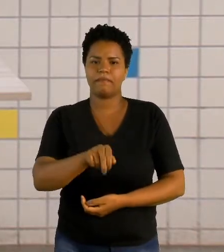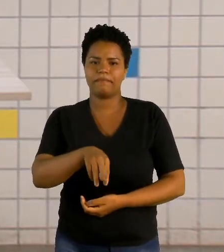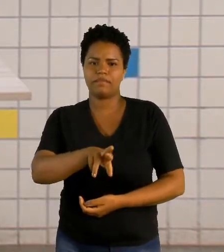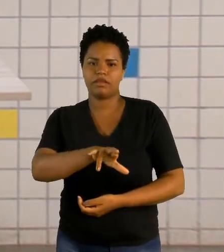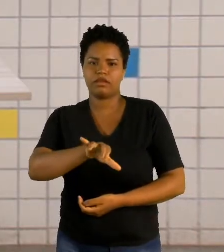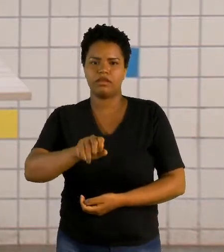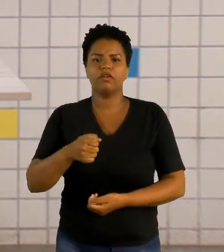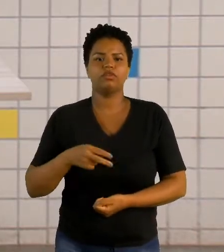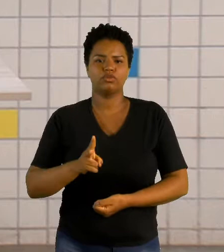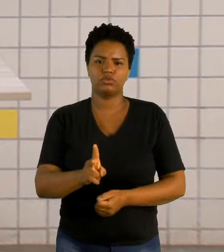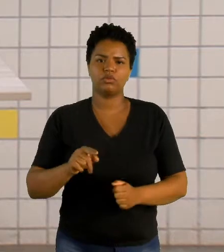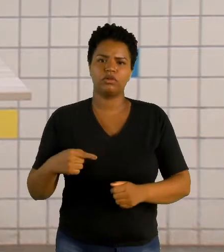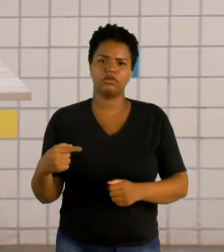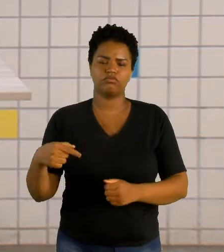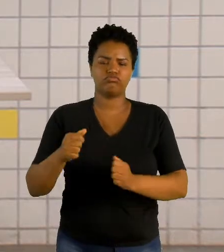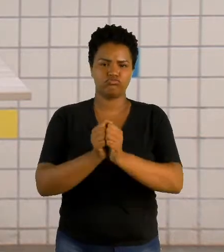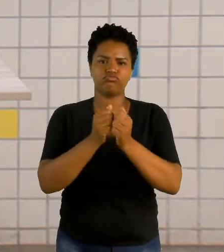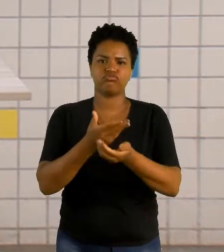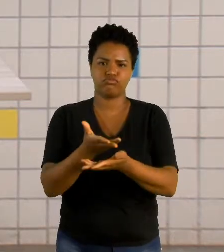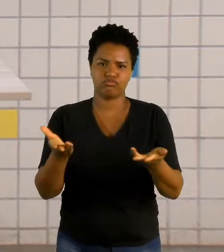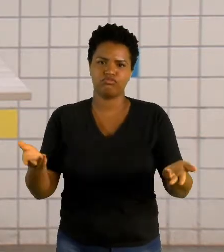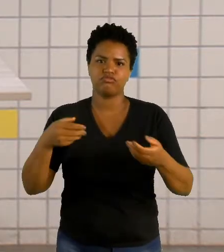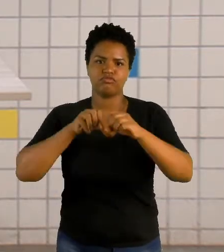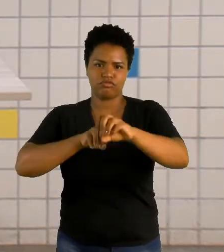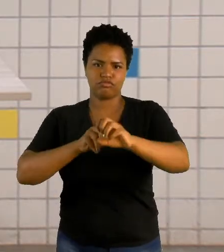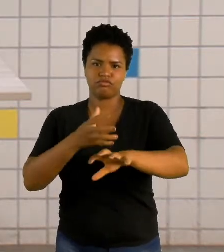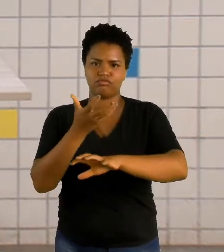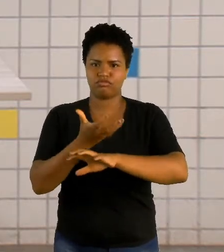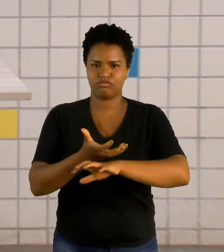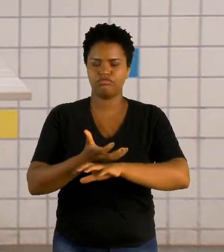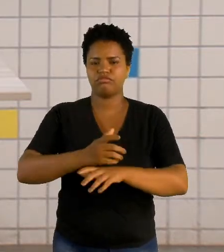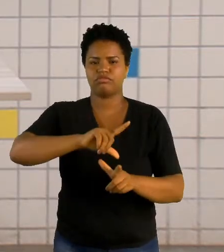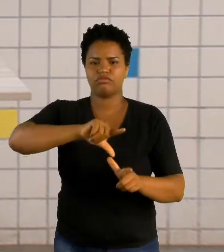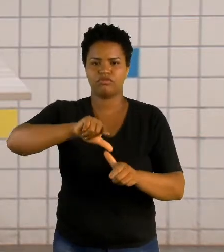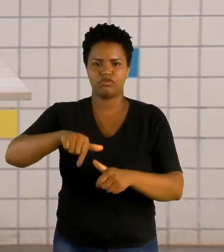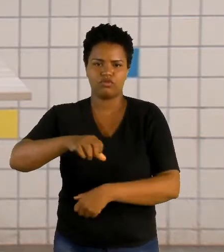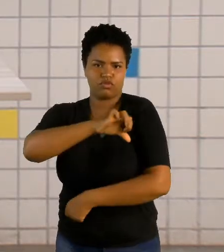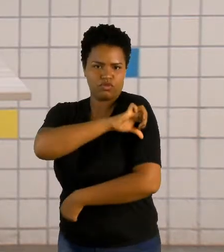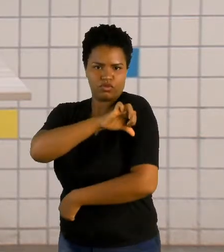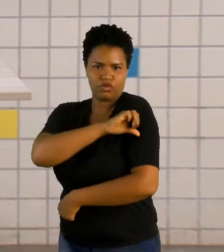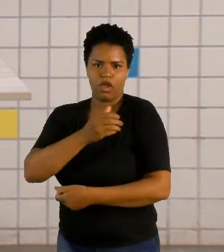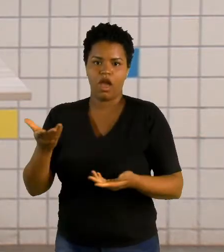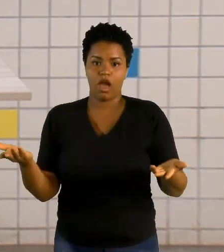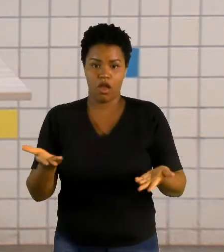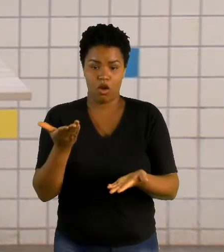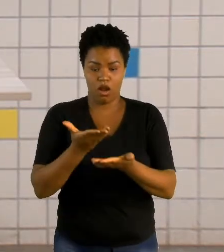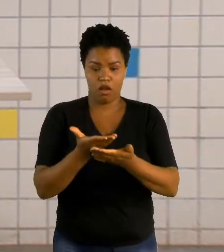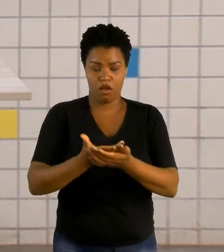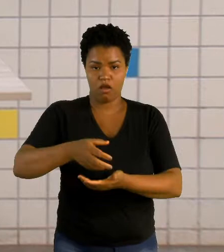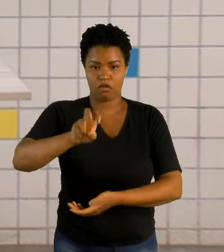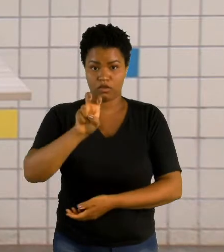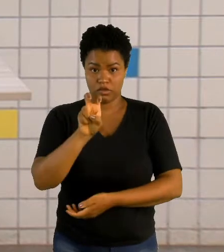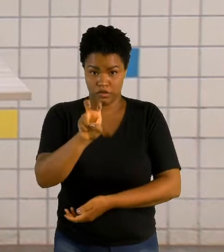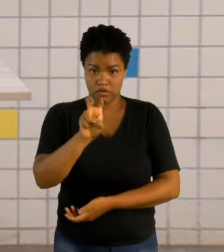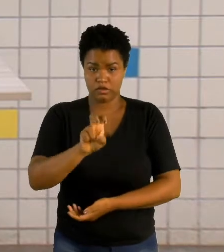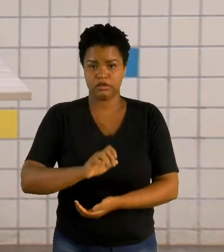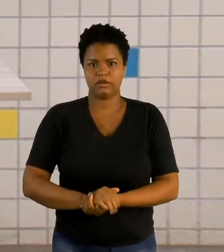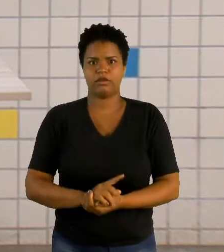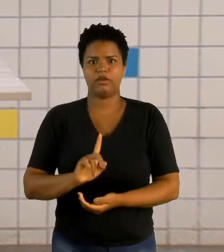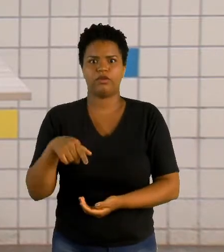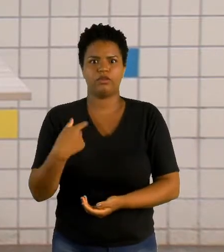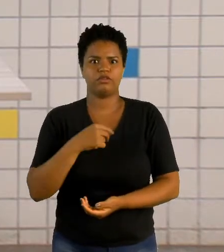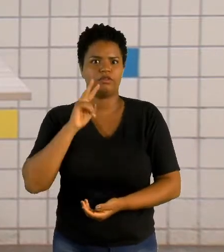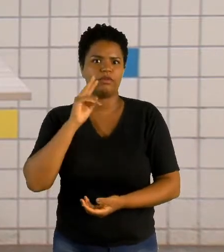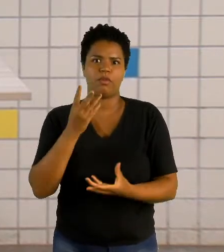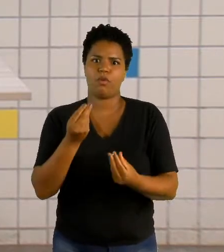vocês, ministrando a aula de Geografia do nono ano. Essa é a nossa aula de número 5. Nós já vimos muita coisa, né?